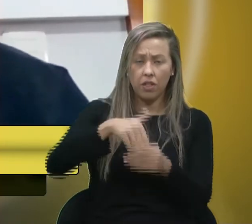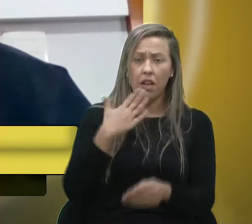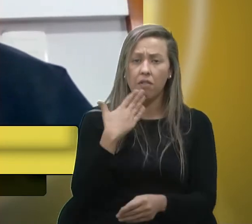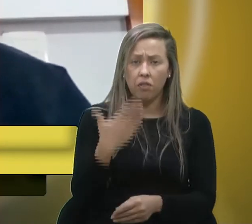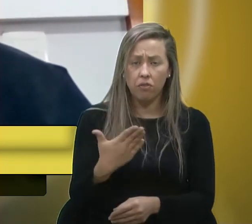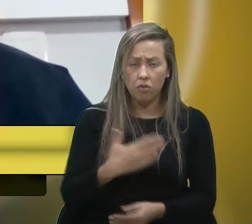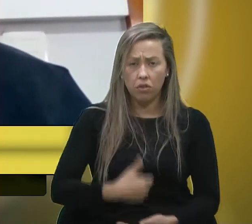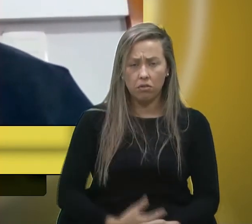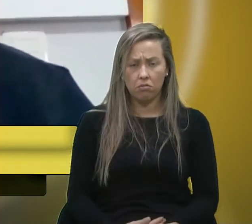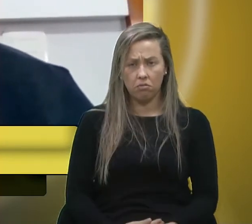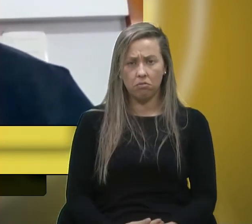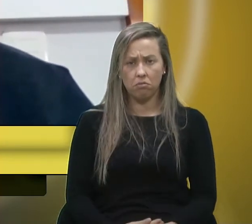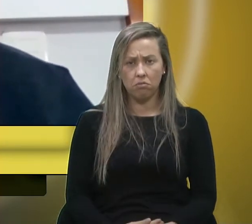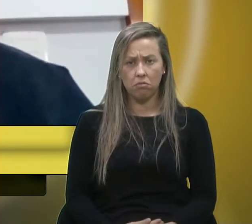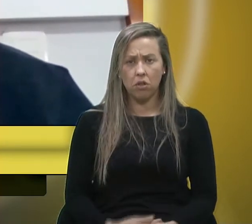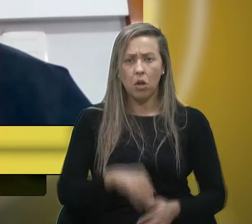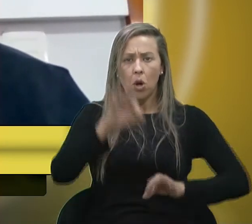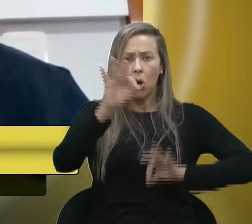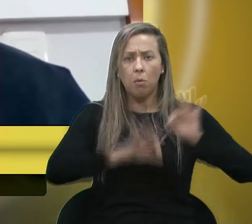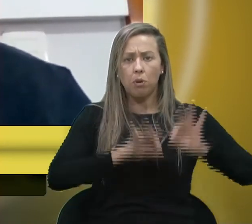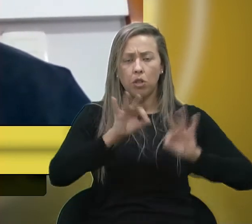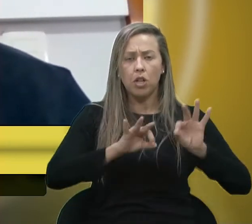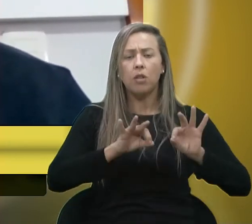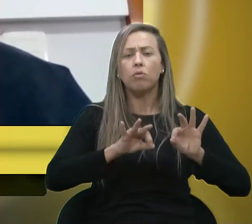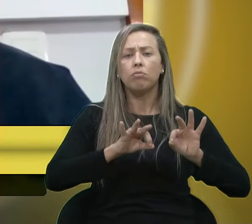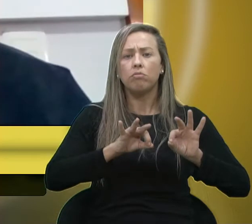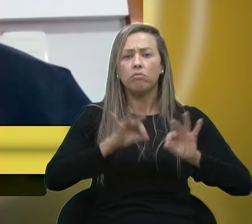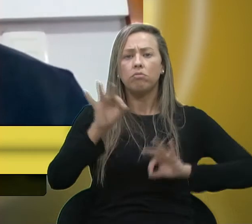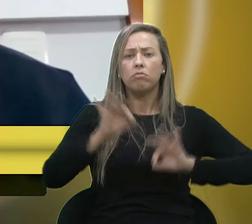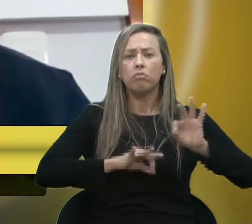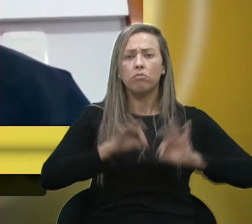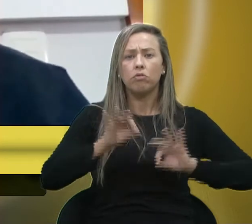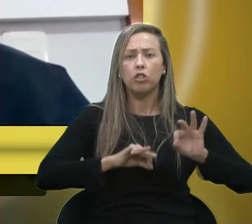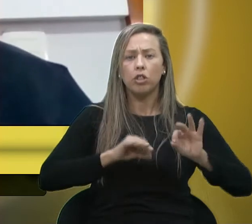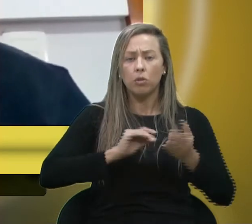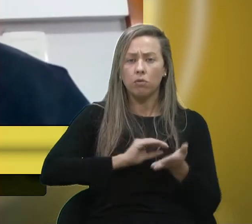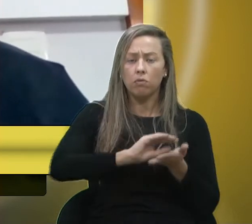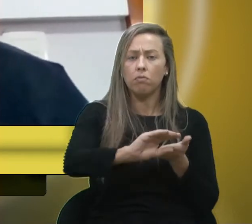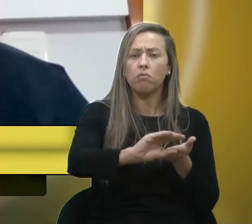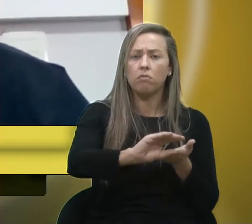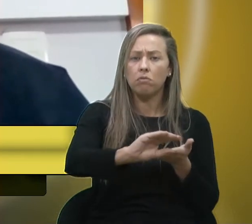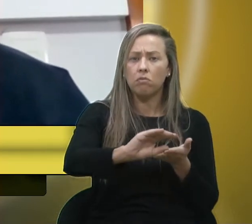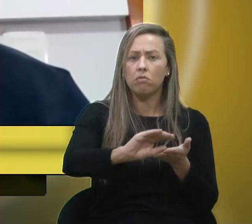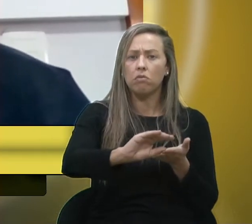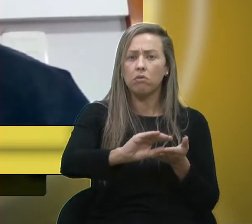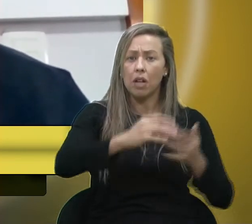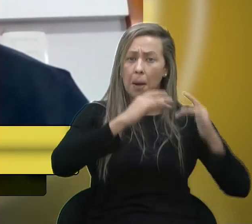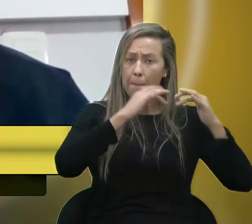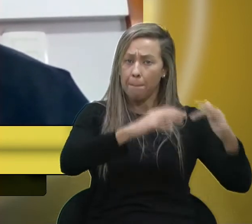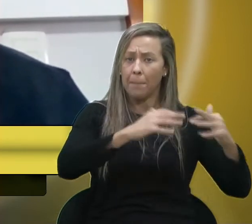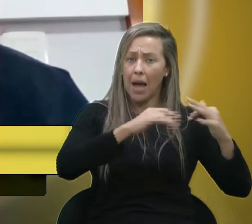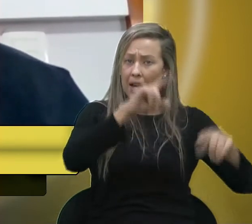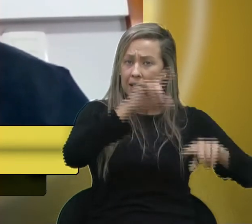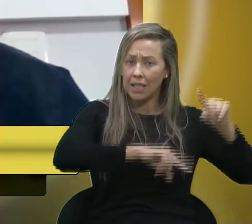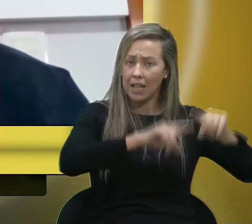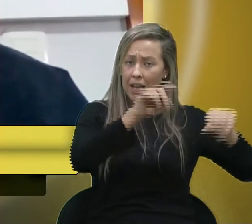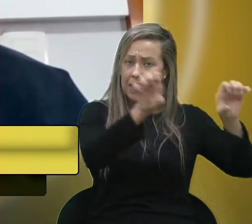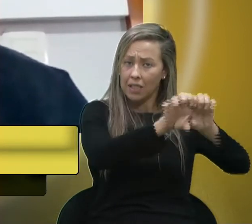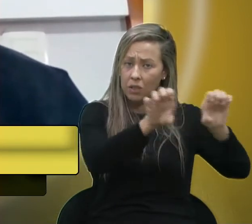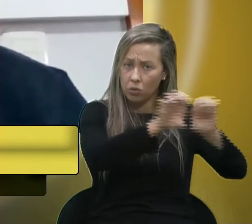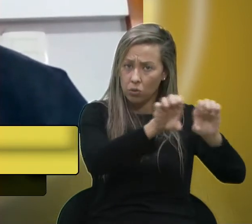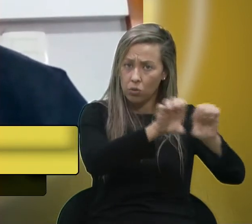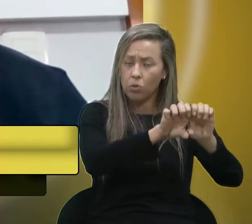do projeto de colocar verbas e máquinas na infraestrutura da